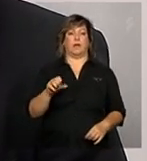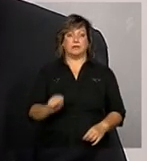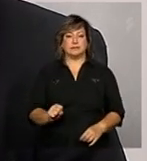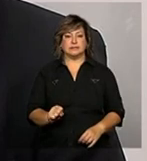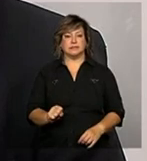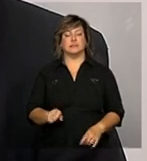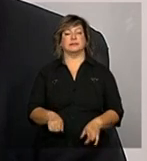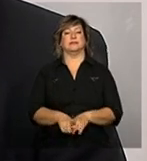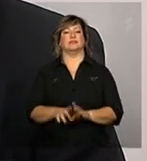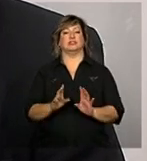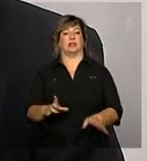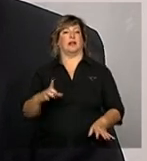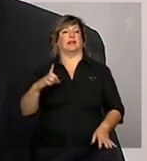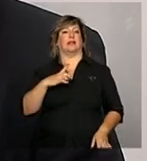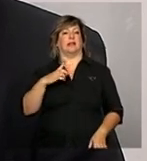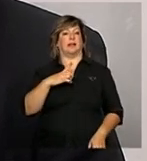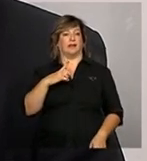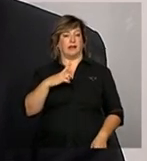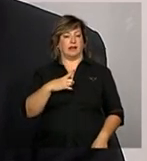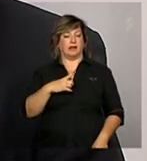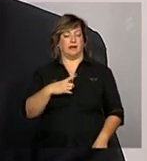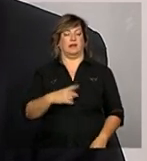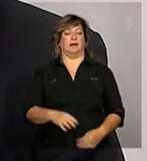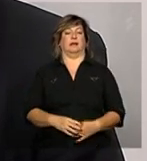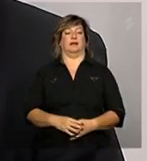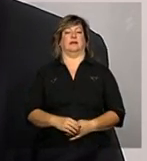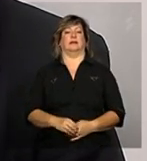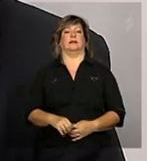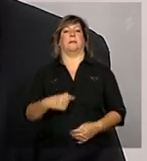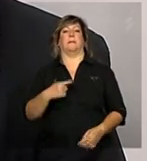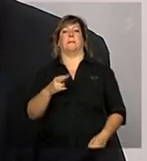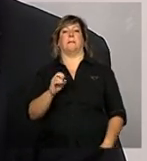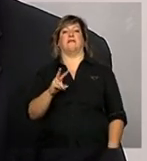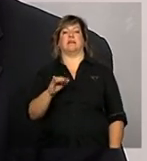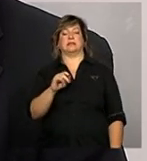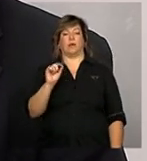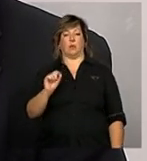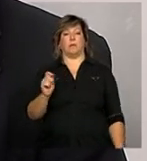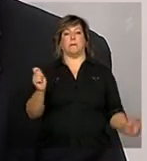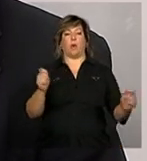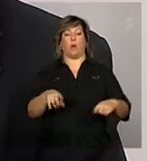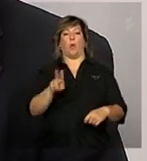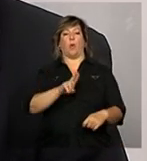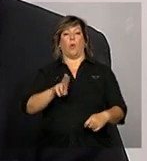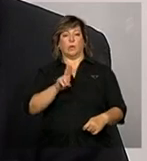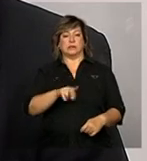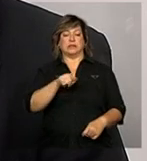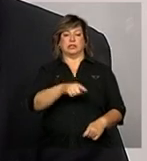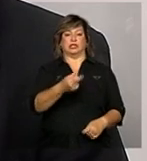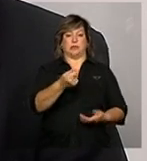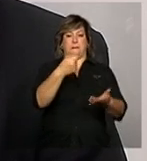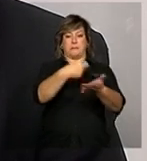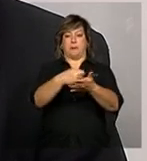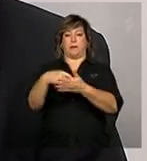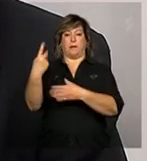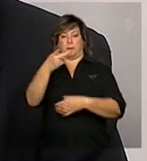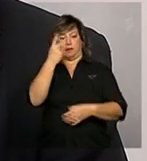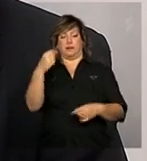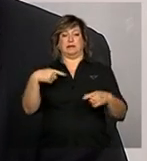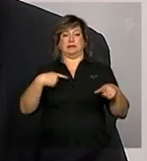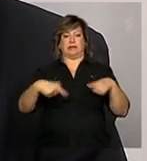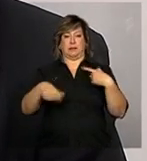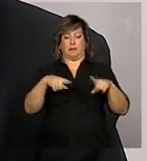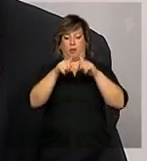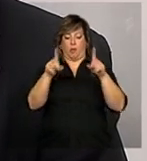disponibiliza uma previsão para que seja gasto recursos com o pagamento de concursados